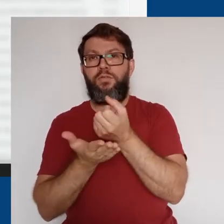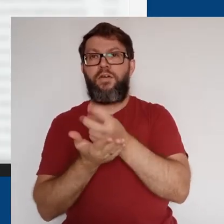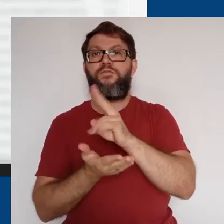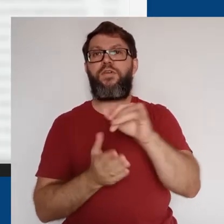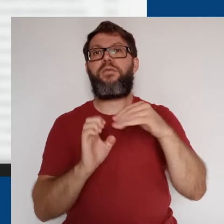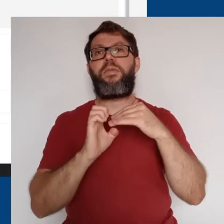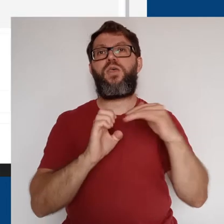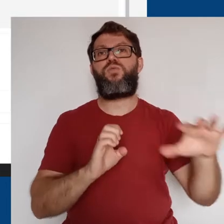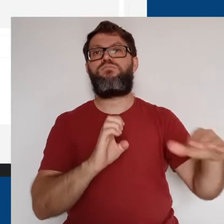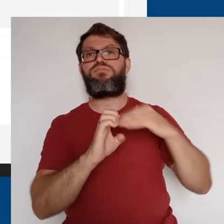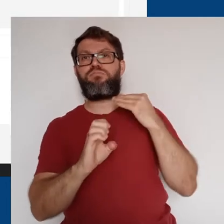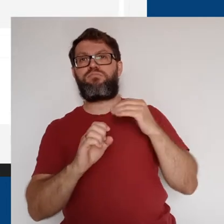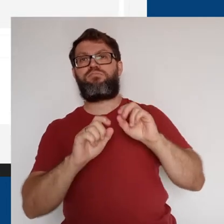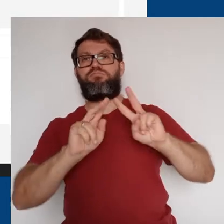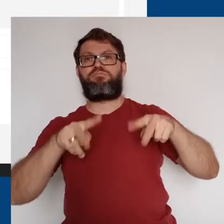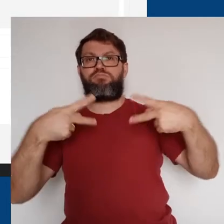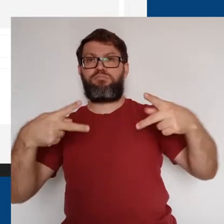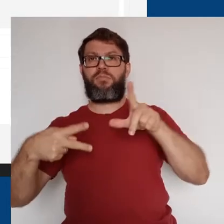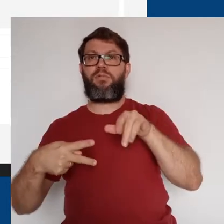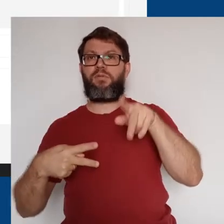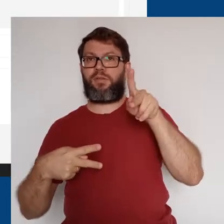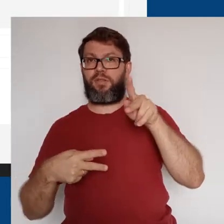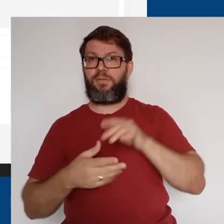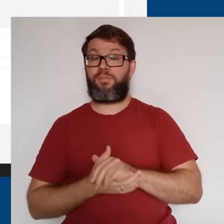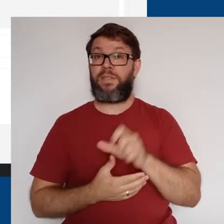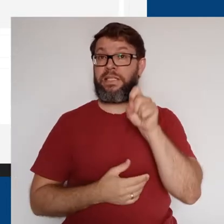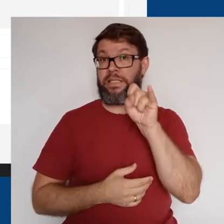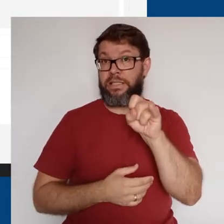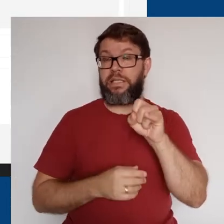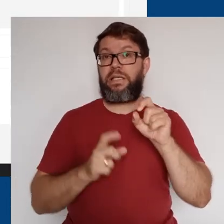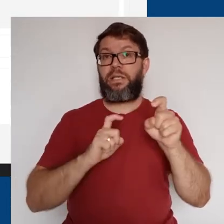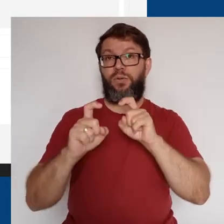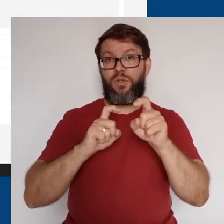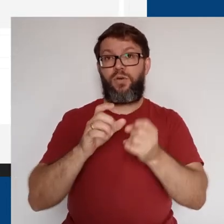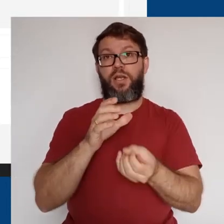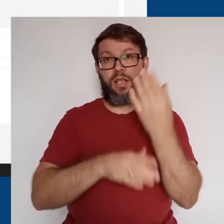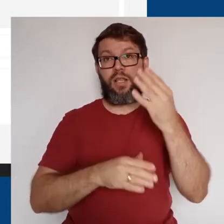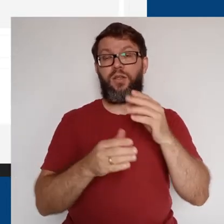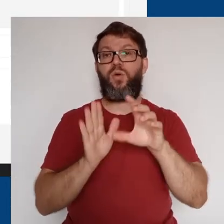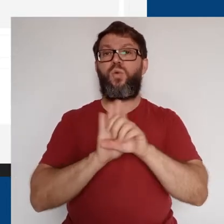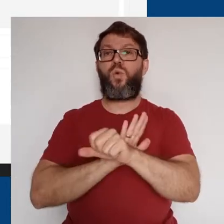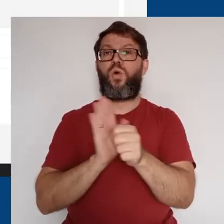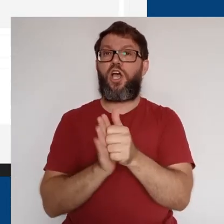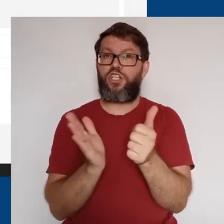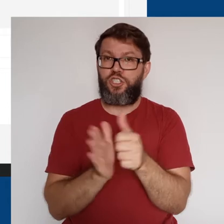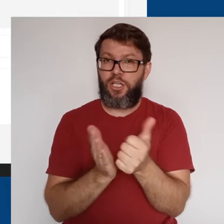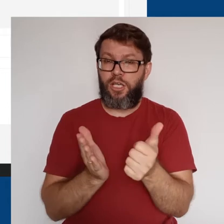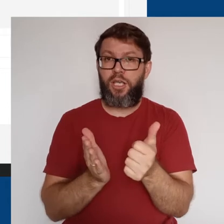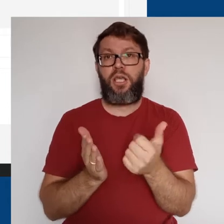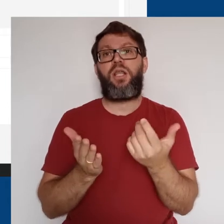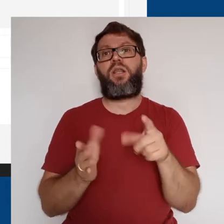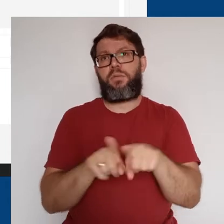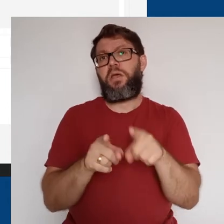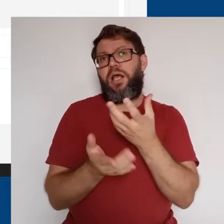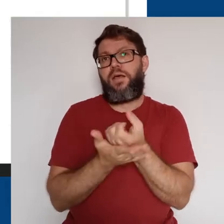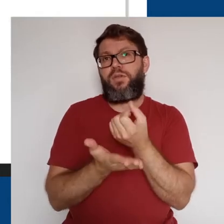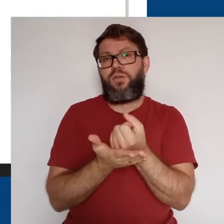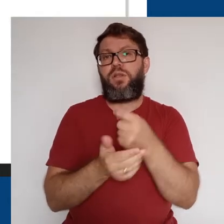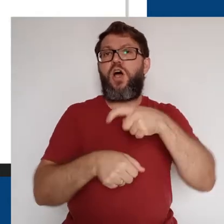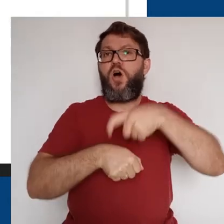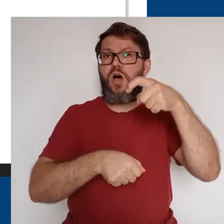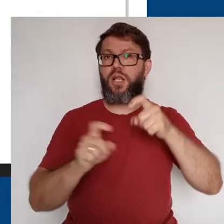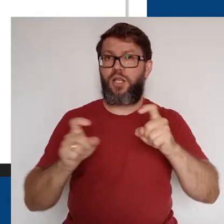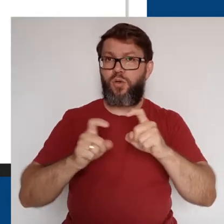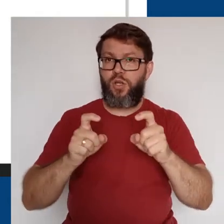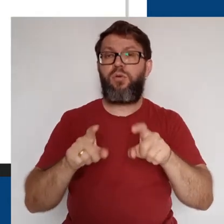que iniciou a gravação. Se essa reunião tiver sido criada pelo Google Agenda e a gravação tiver acontecido durante o